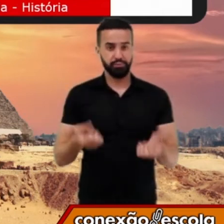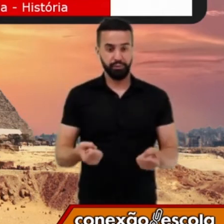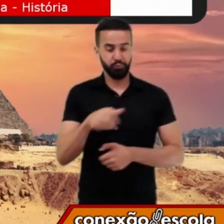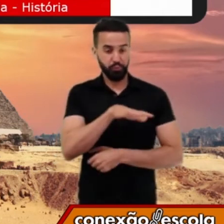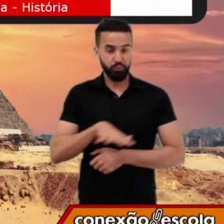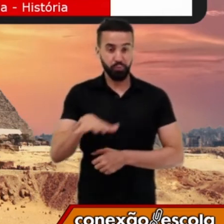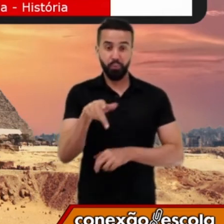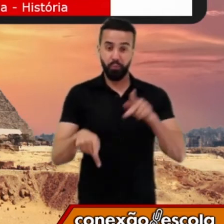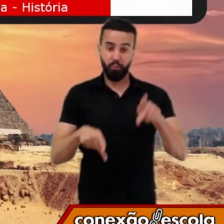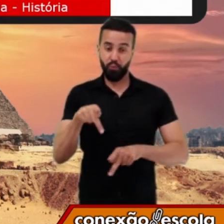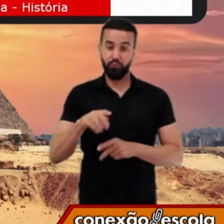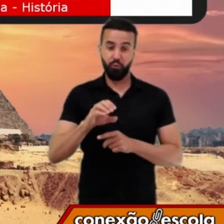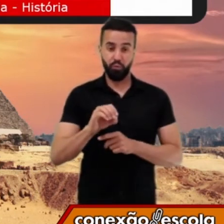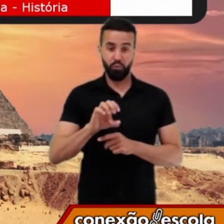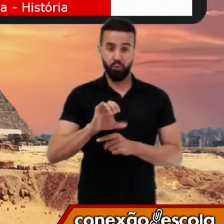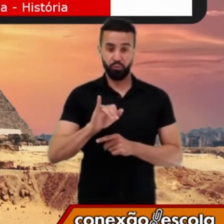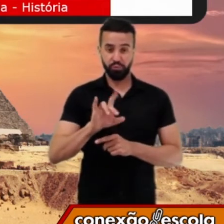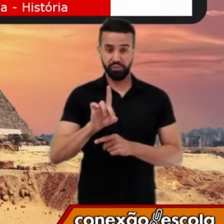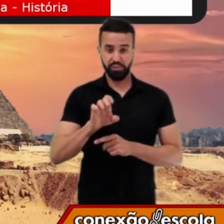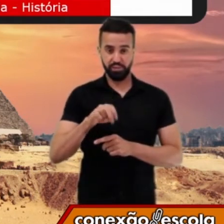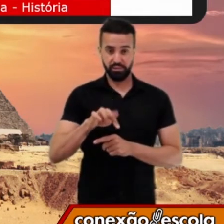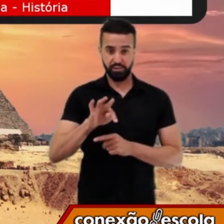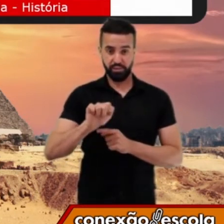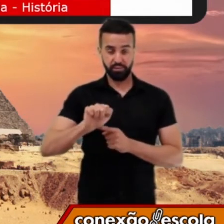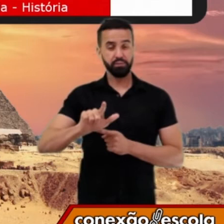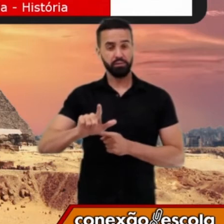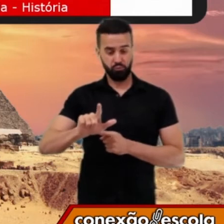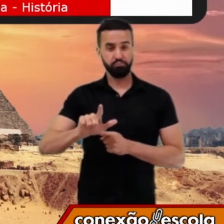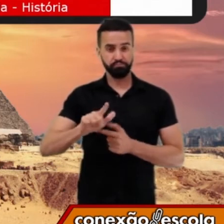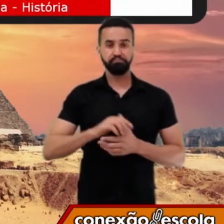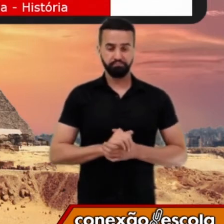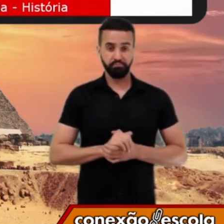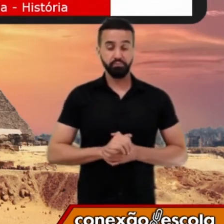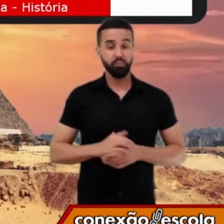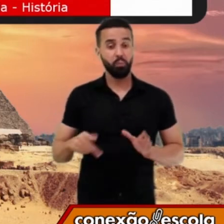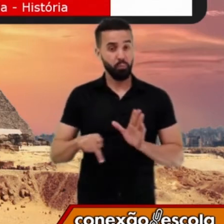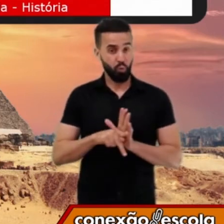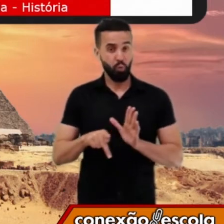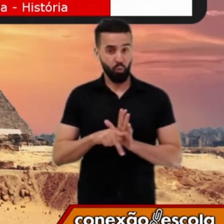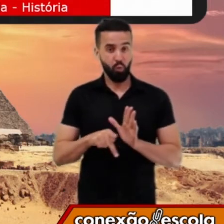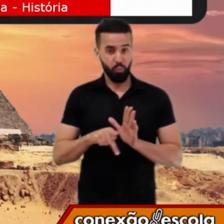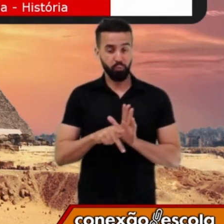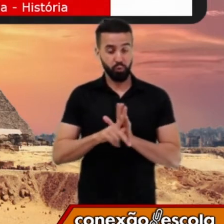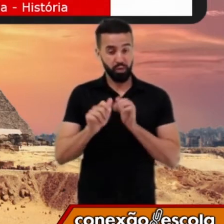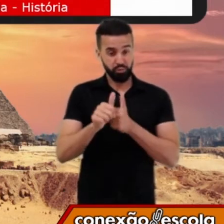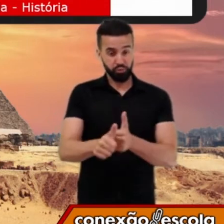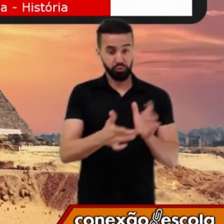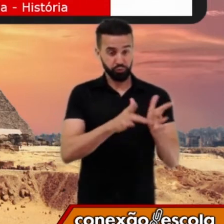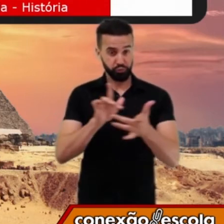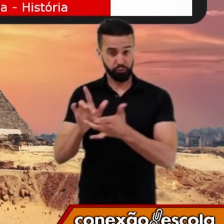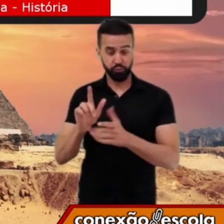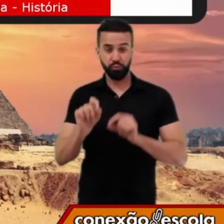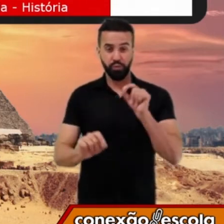civilização ocidental. Esse mito, ele remete à cosmologia judaica. E é, todos vocês